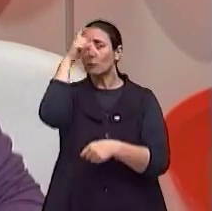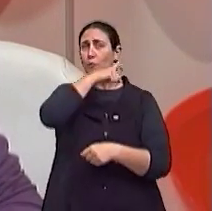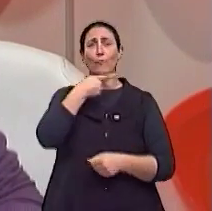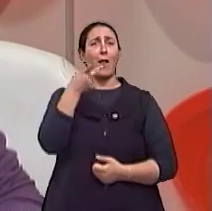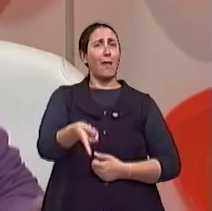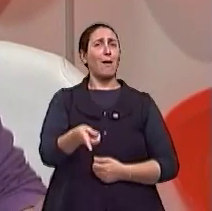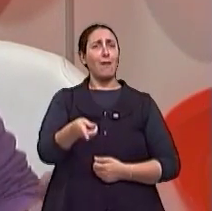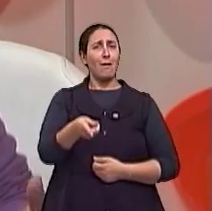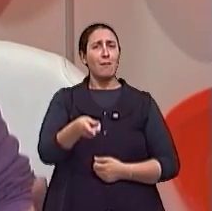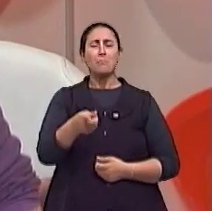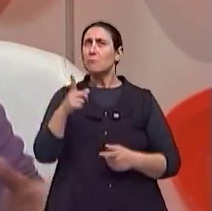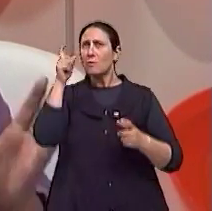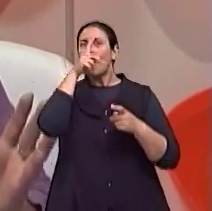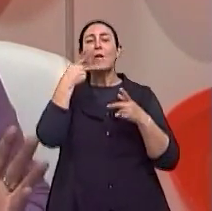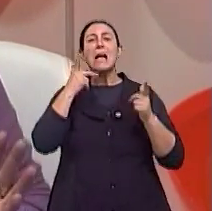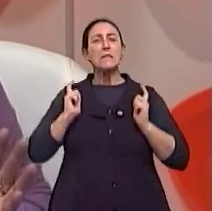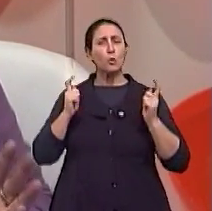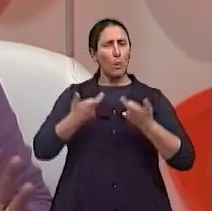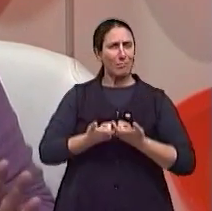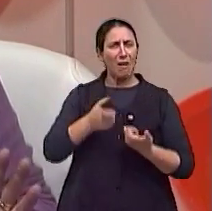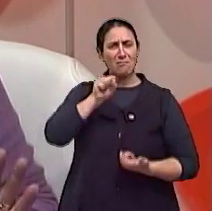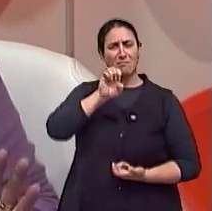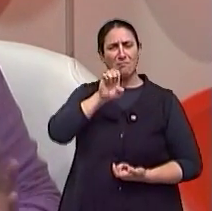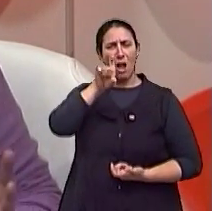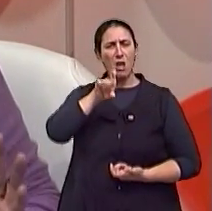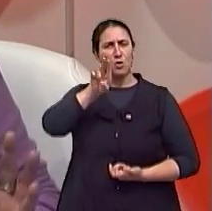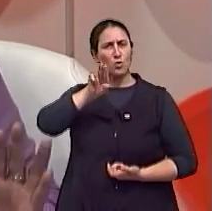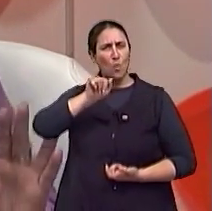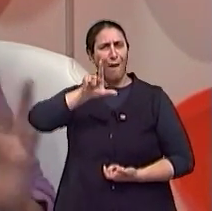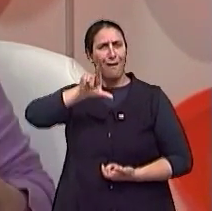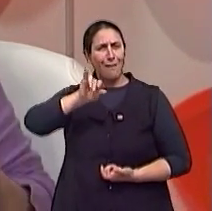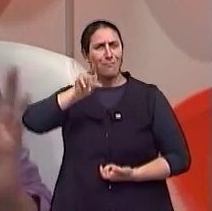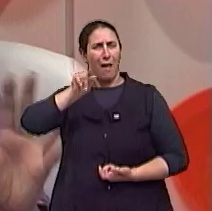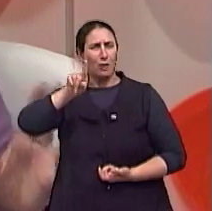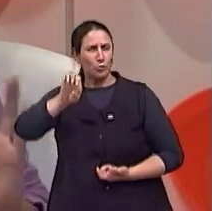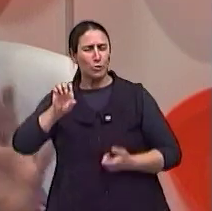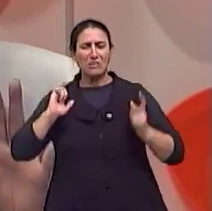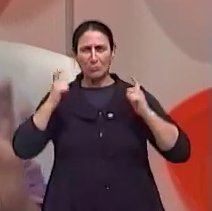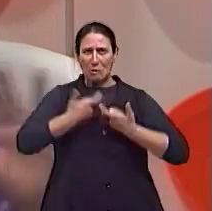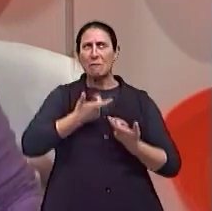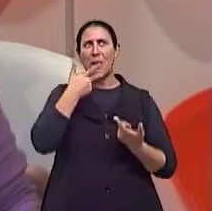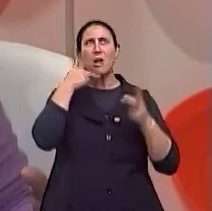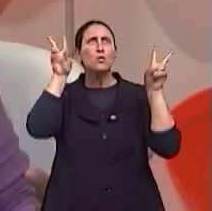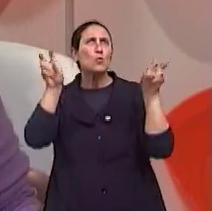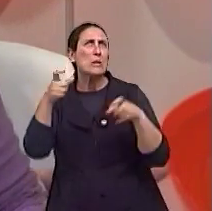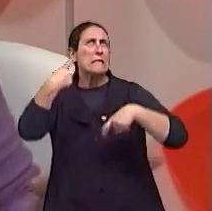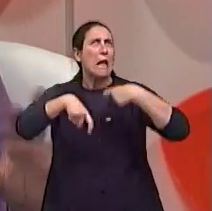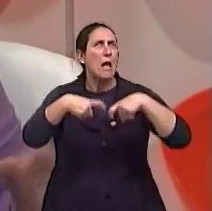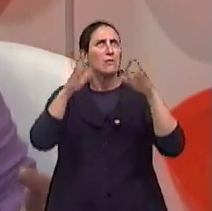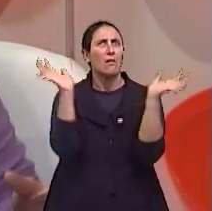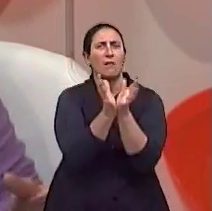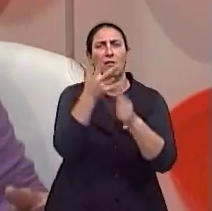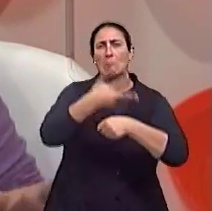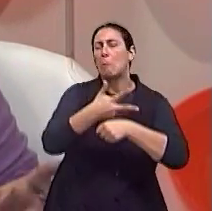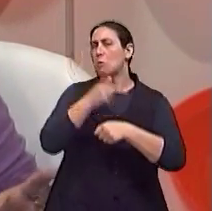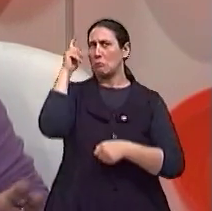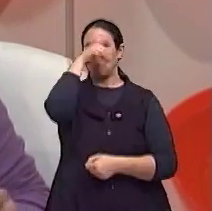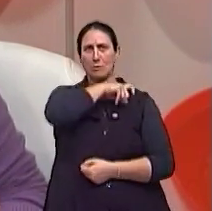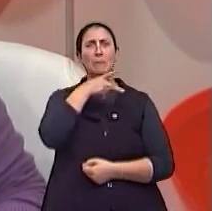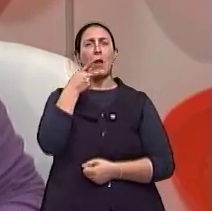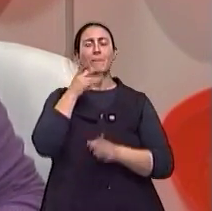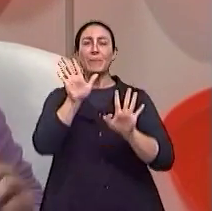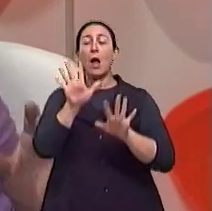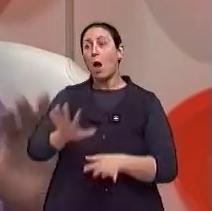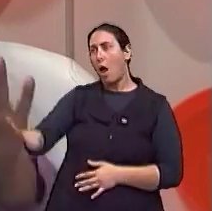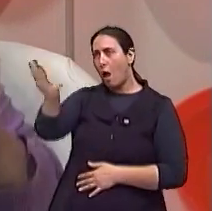a sexualidade na terceira idade como uma coisa muito natural. Exatamente. Já parece, assim, que depois de um, principalmente para a mulher, os homens até a